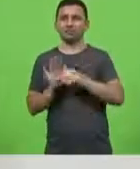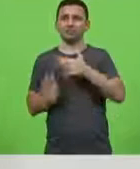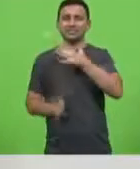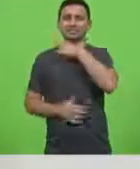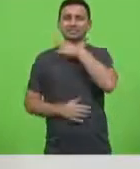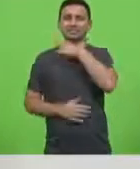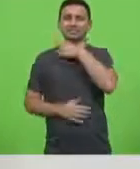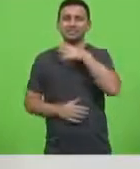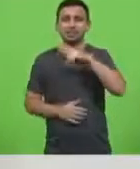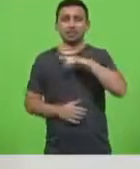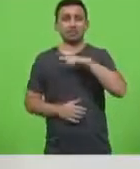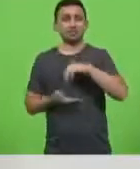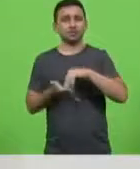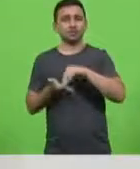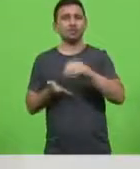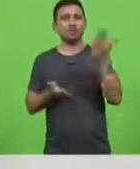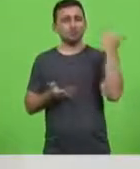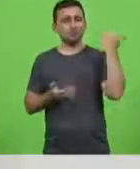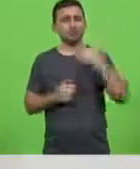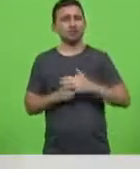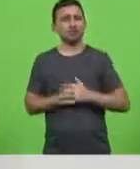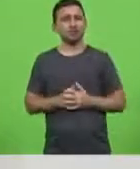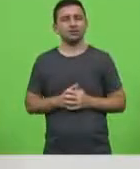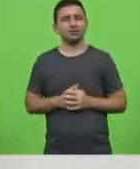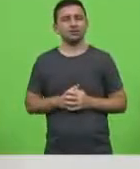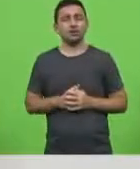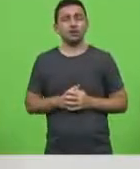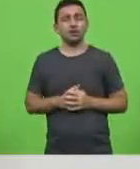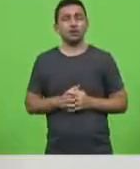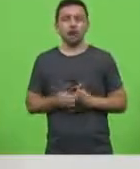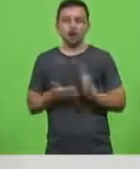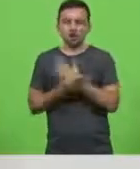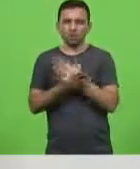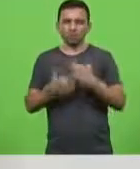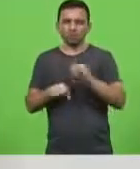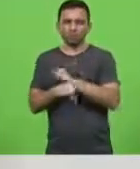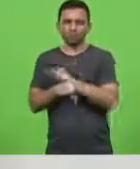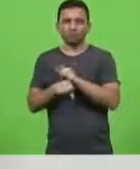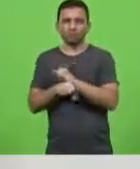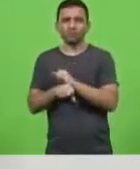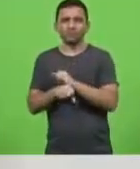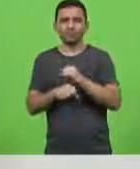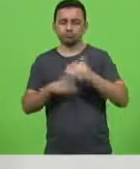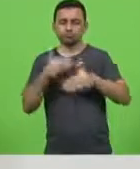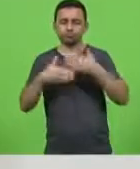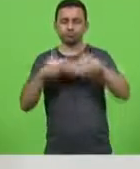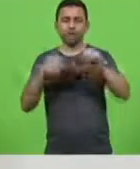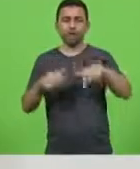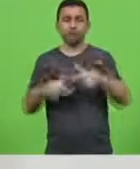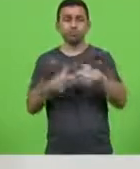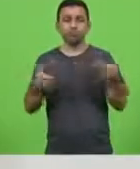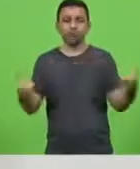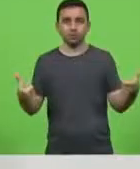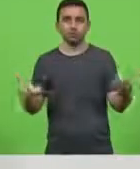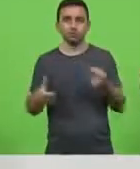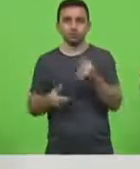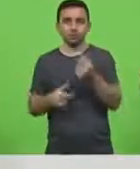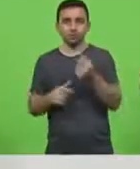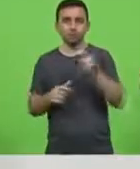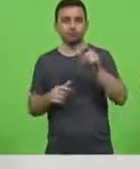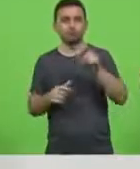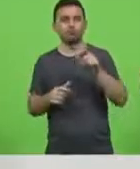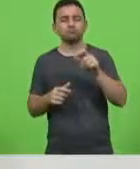de estado da saúde entre as ações desenvolvidas está a ampliação do crédito para micro